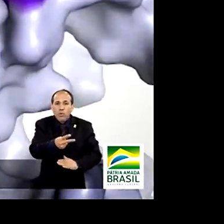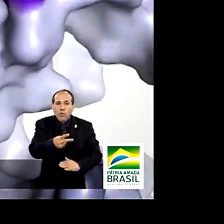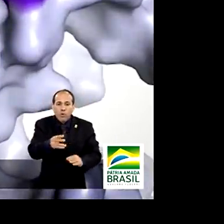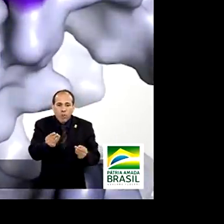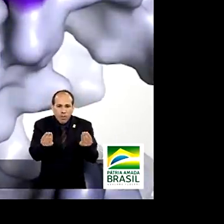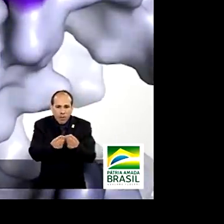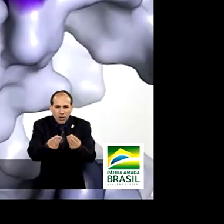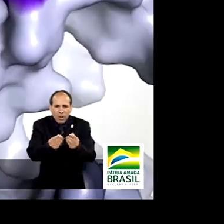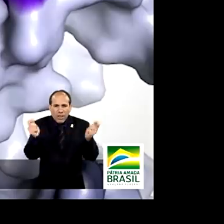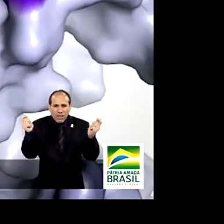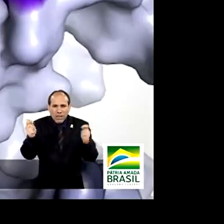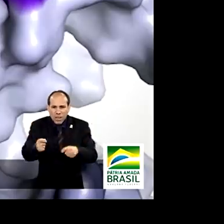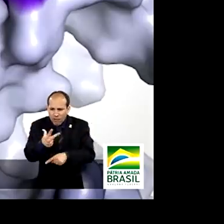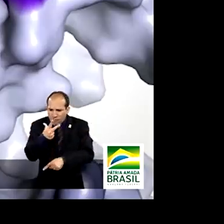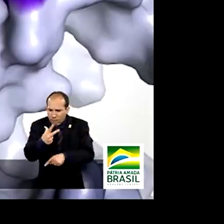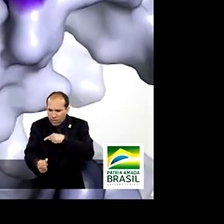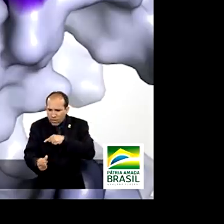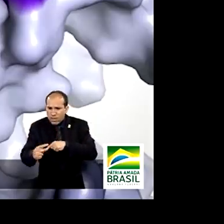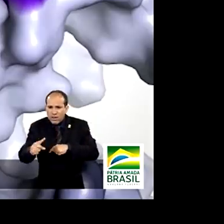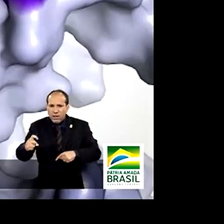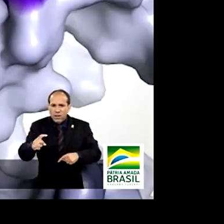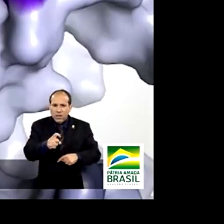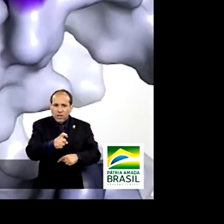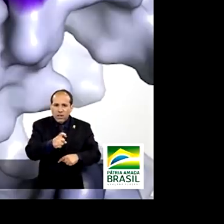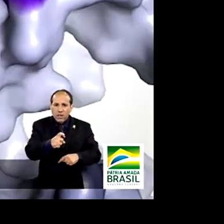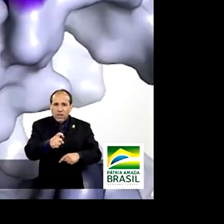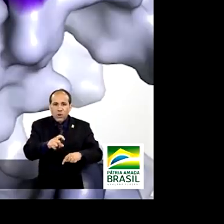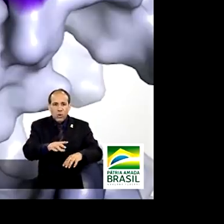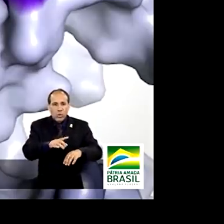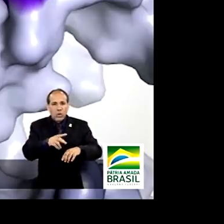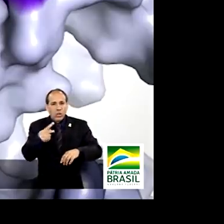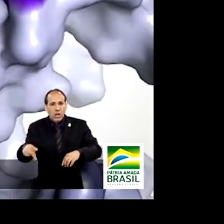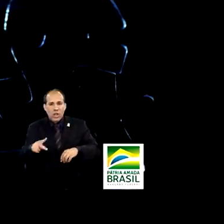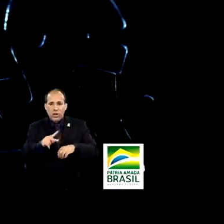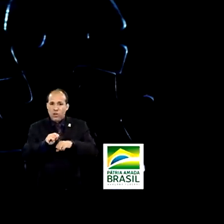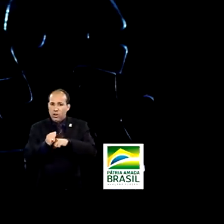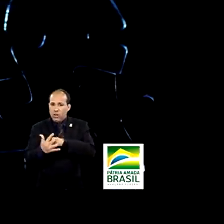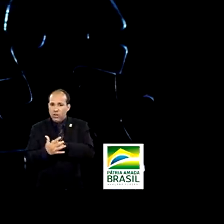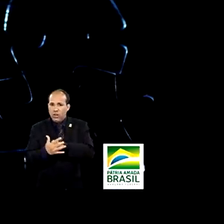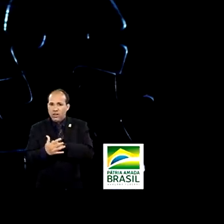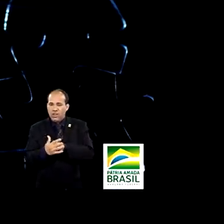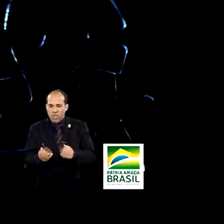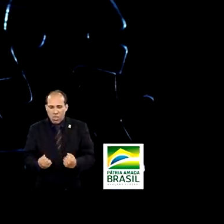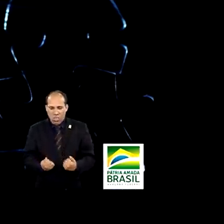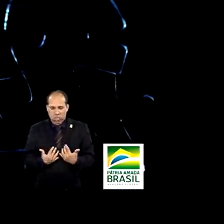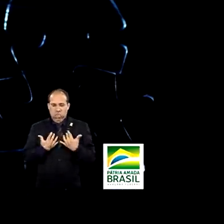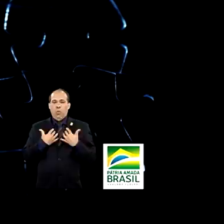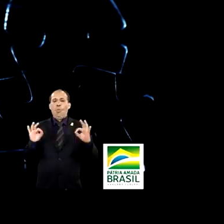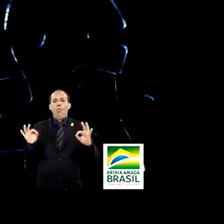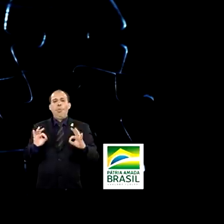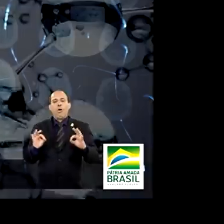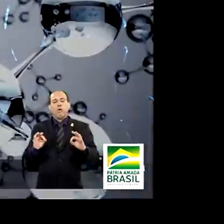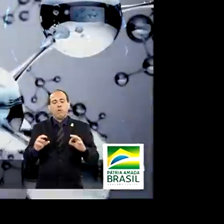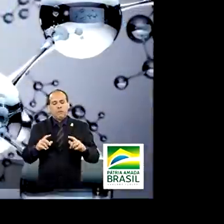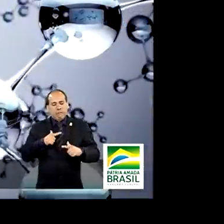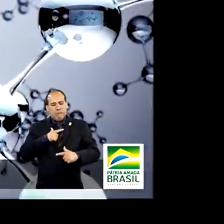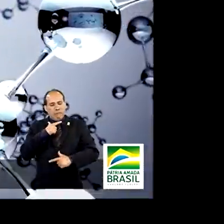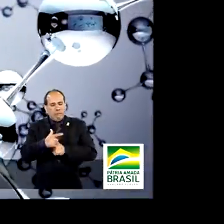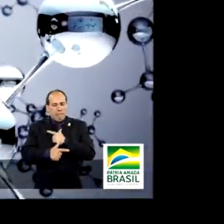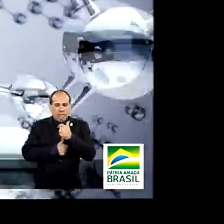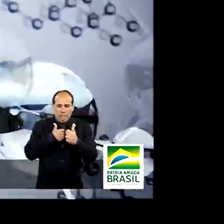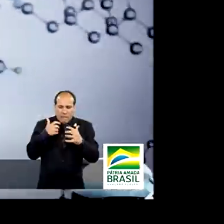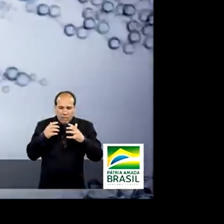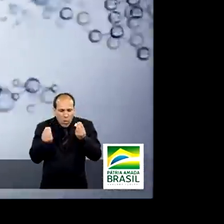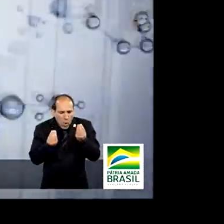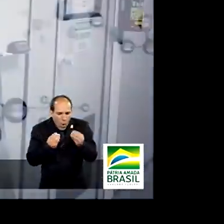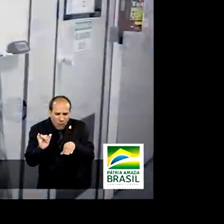capazes de inibir proteínas do vírus fundamentais para a infecção. Um verdadeiro quebra-cabeça